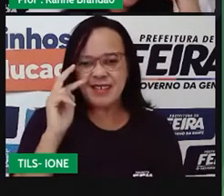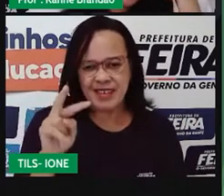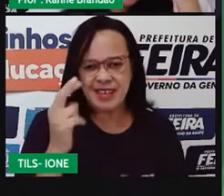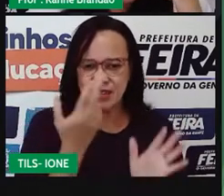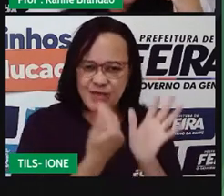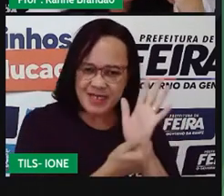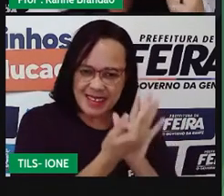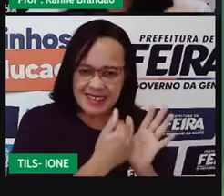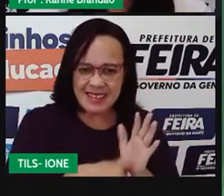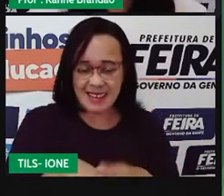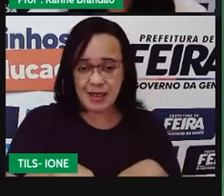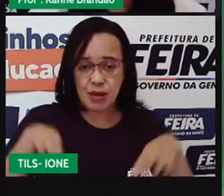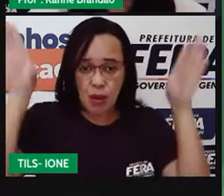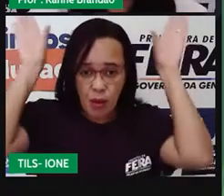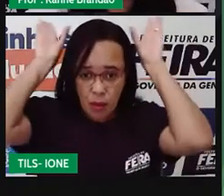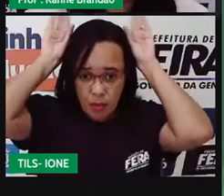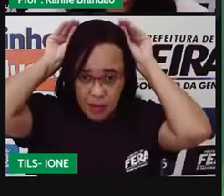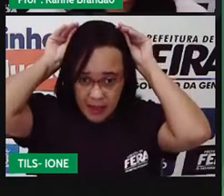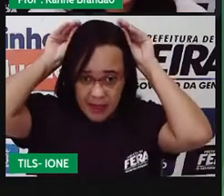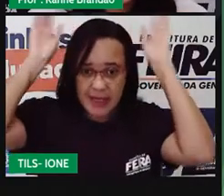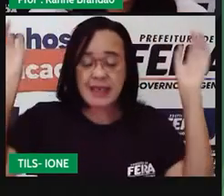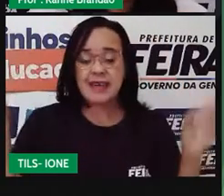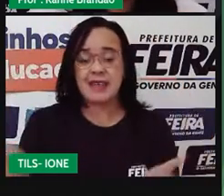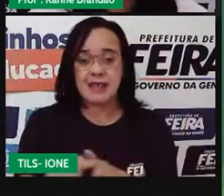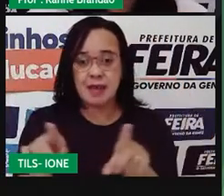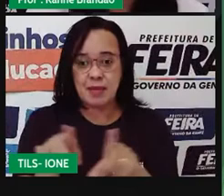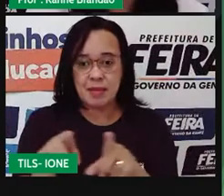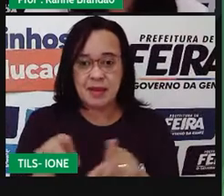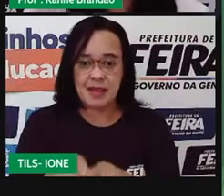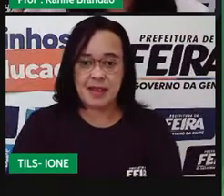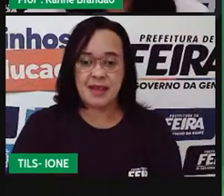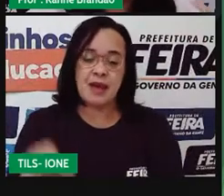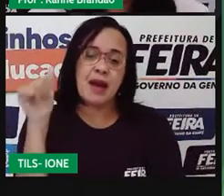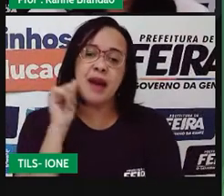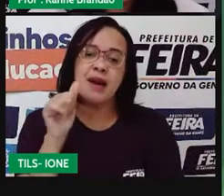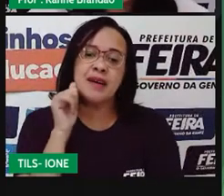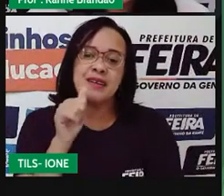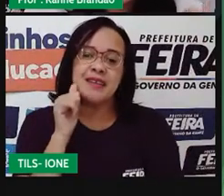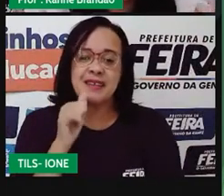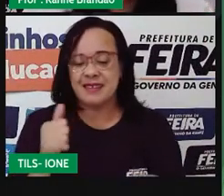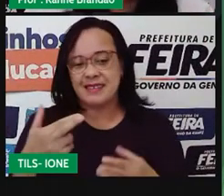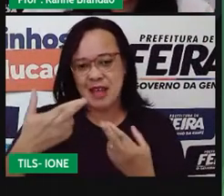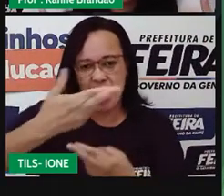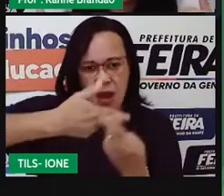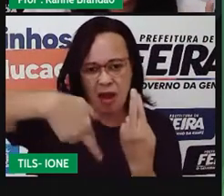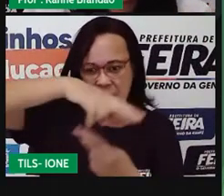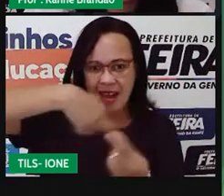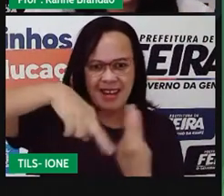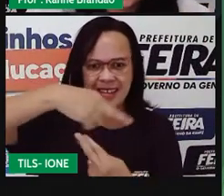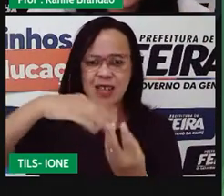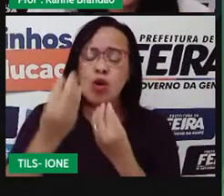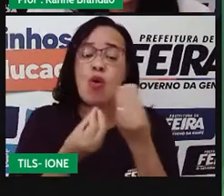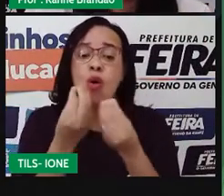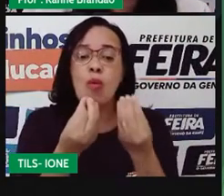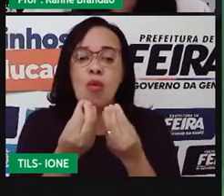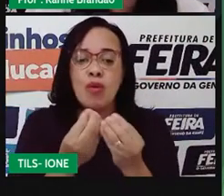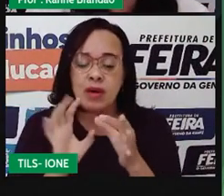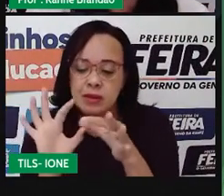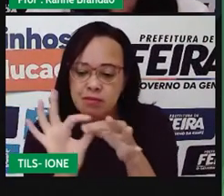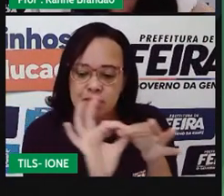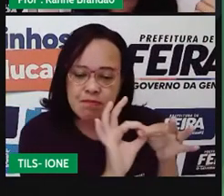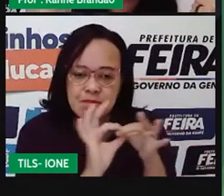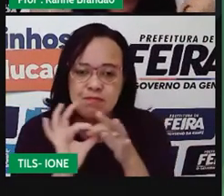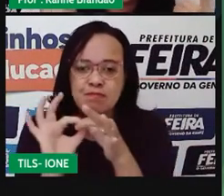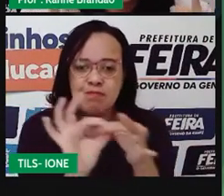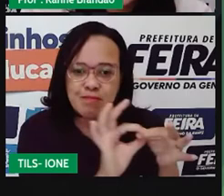a sua parceira, né? Então, tem uma relação harmônica, positiva. Ou seja, os